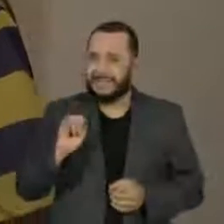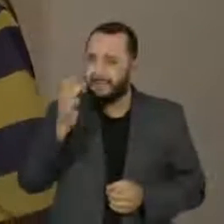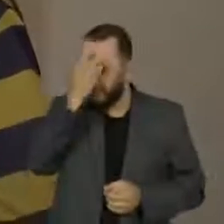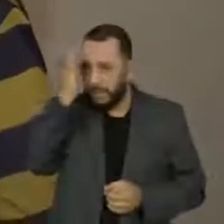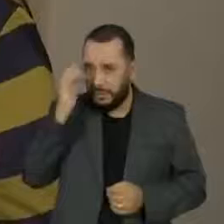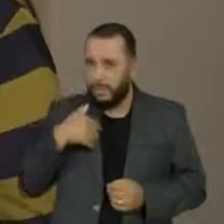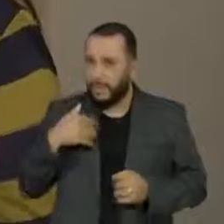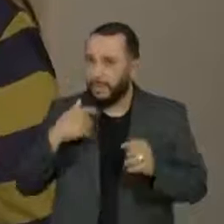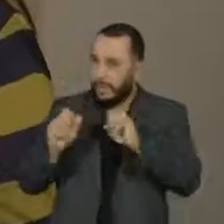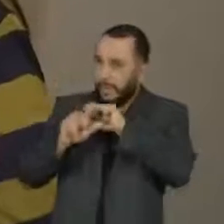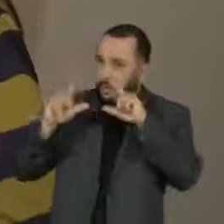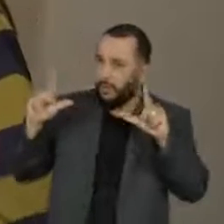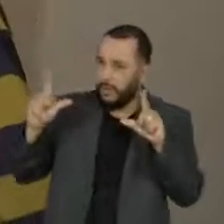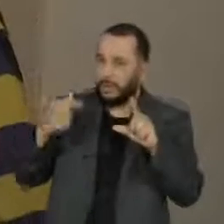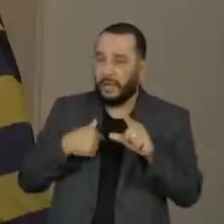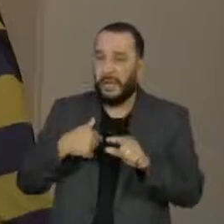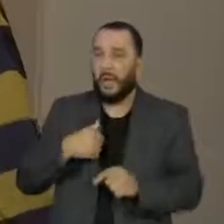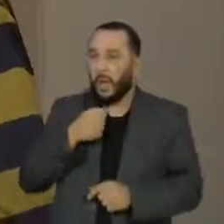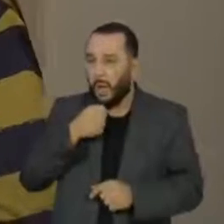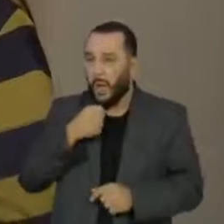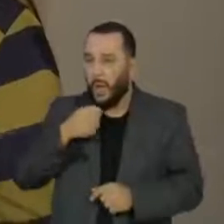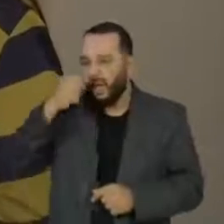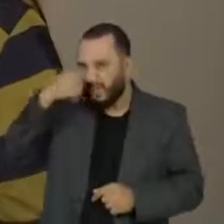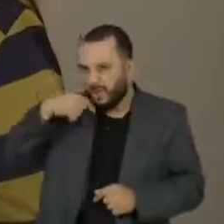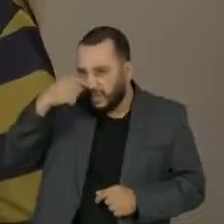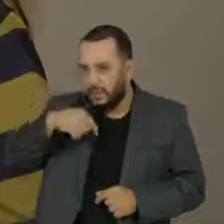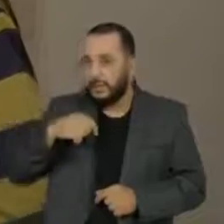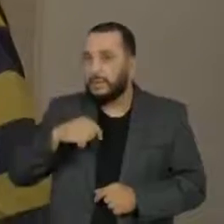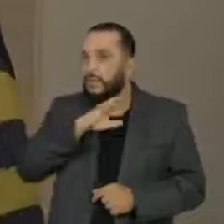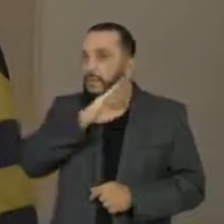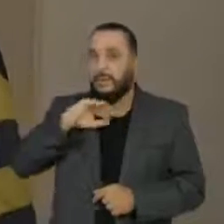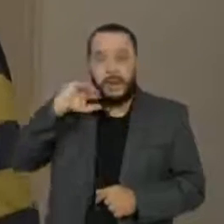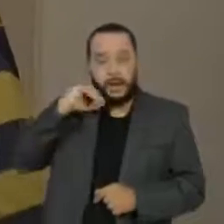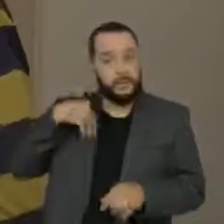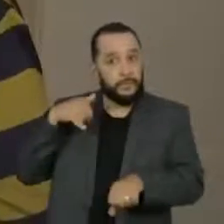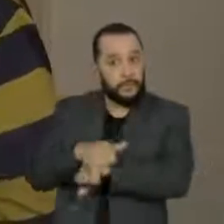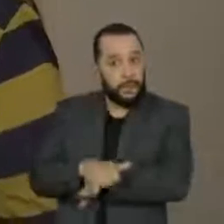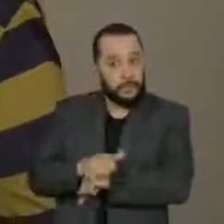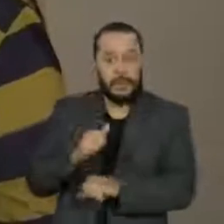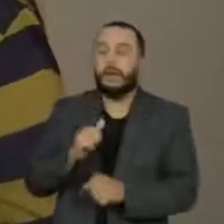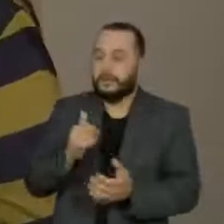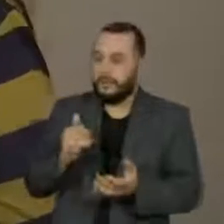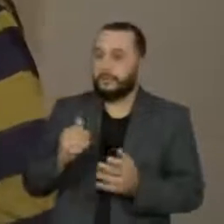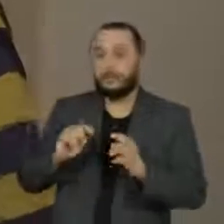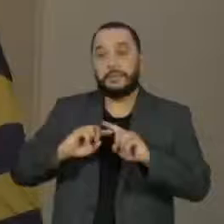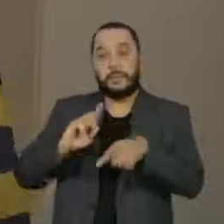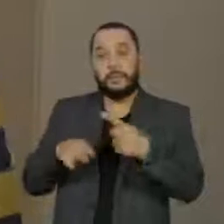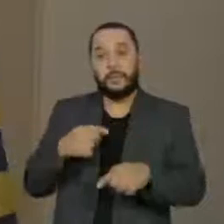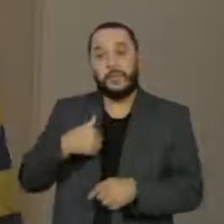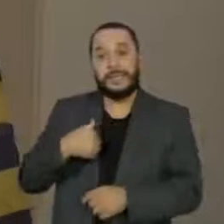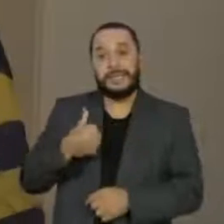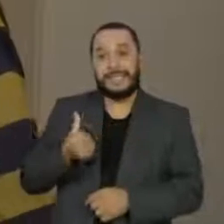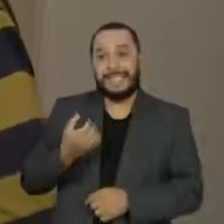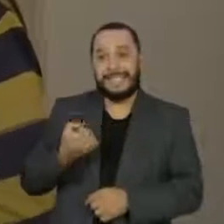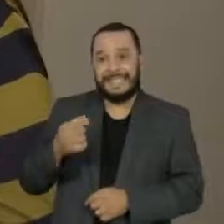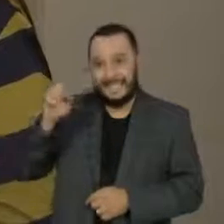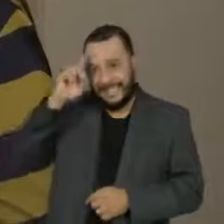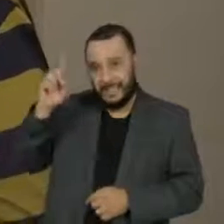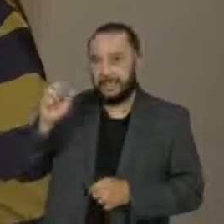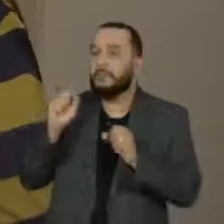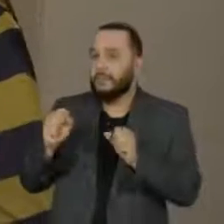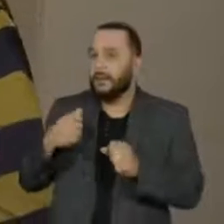suspeita do coronavírus, que ele não vá votar. Após a eleição, nos 60 dias depois do sábado noturno, ele poderá